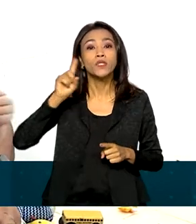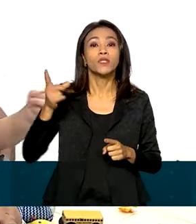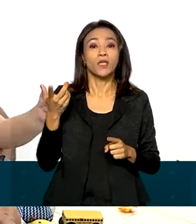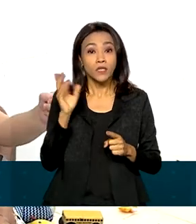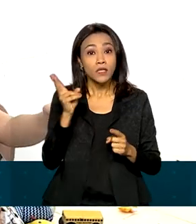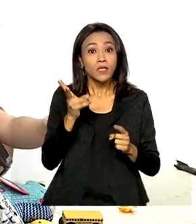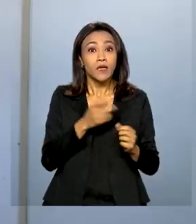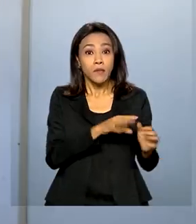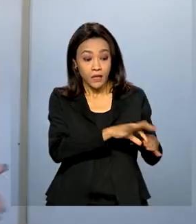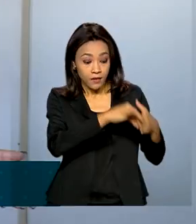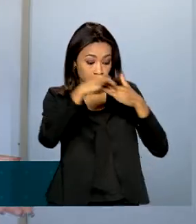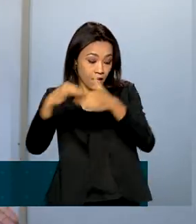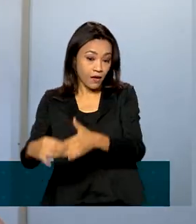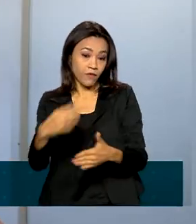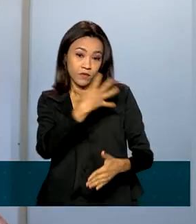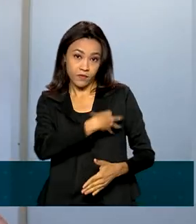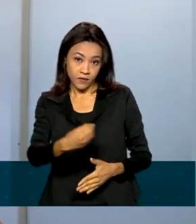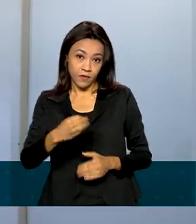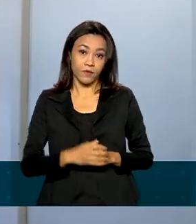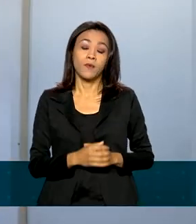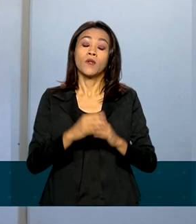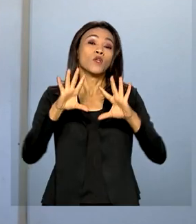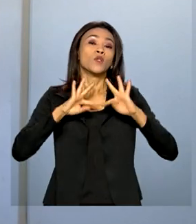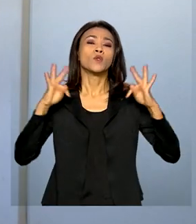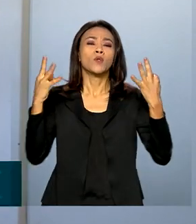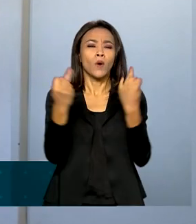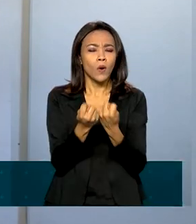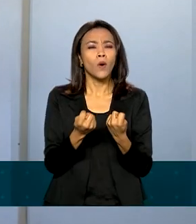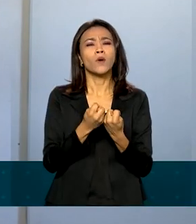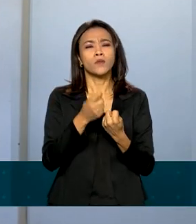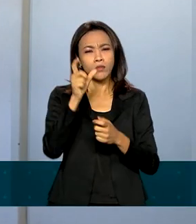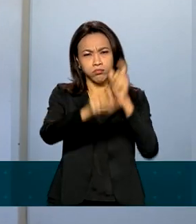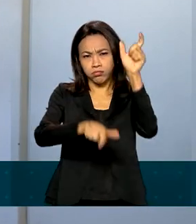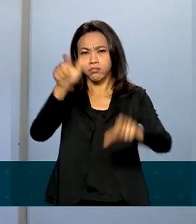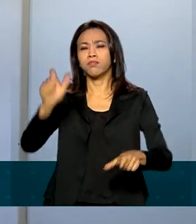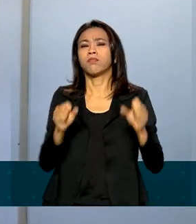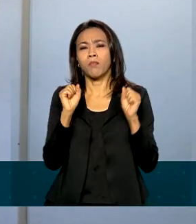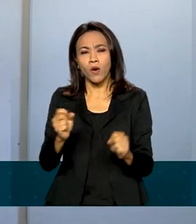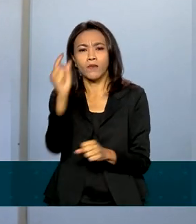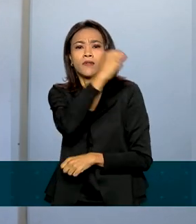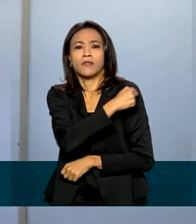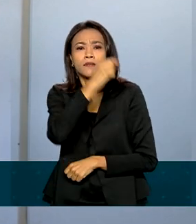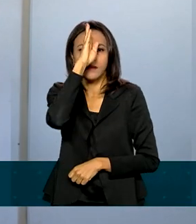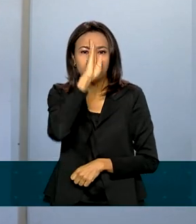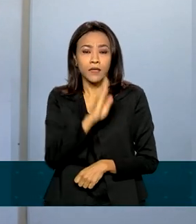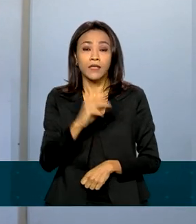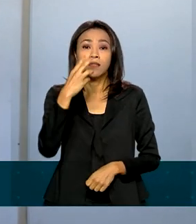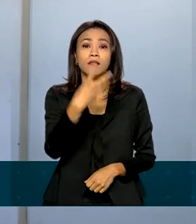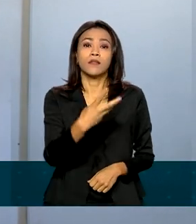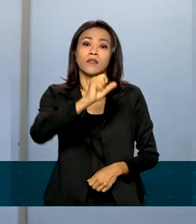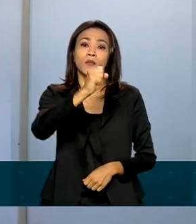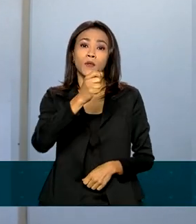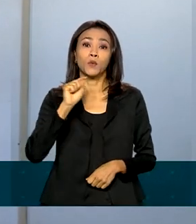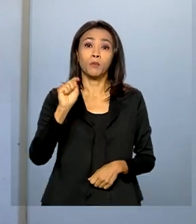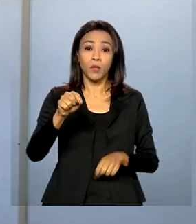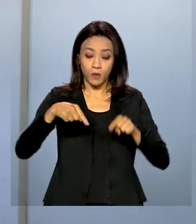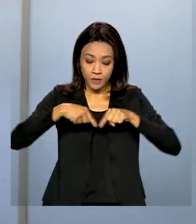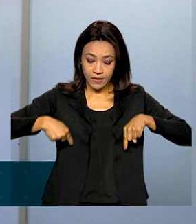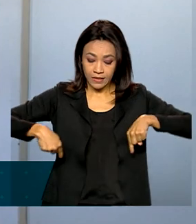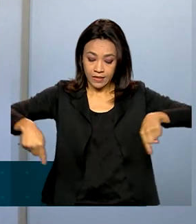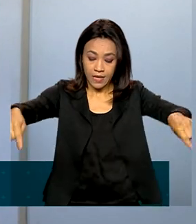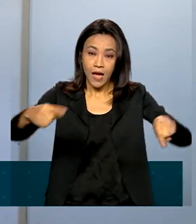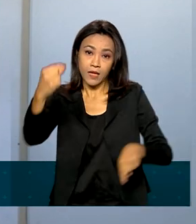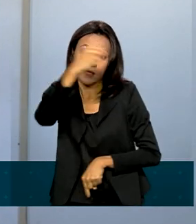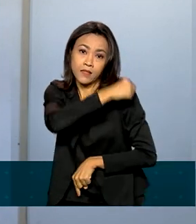gente sempre tenta trazer. Toda a população pode se vacinar gratuitamente nas mais de 38 mil salas de imunização